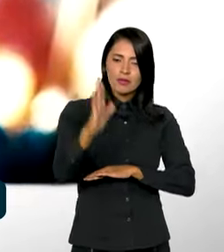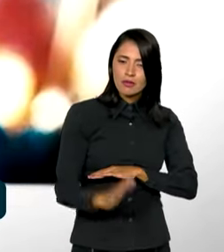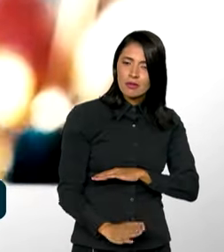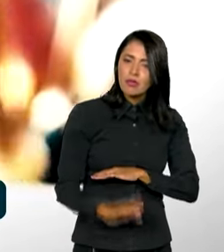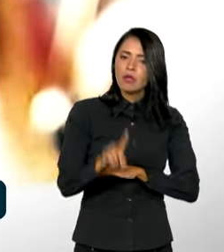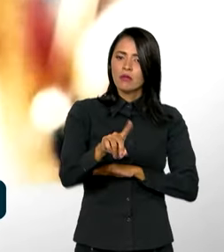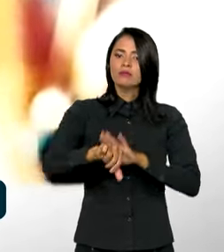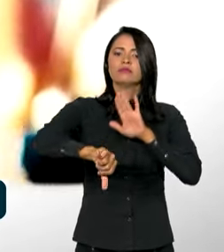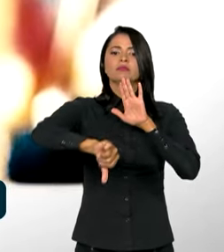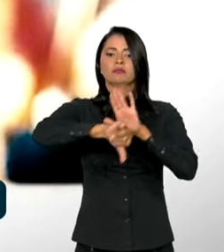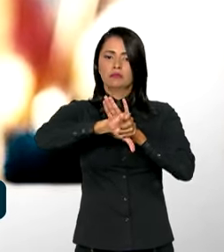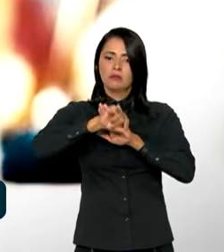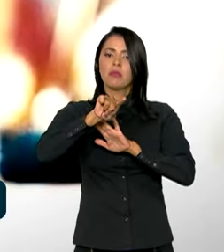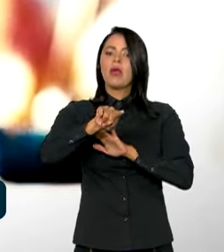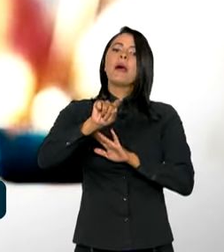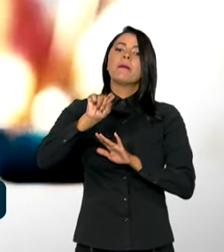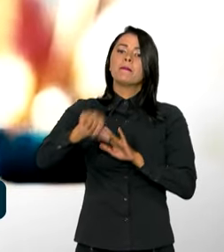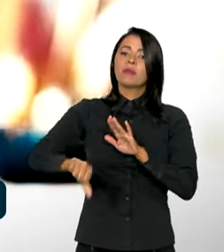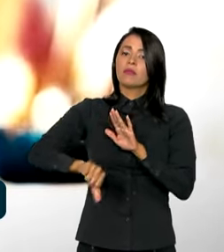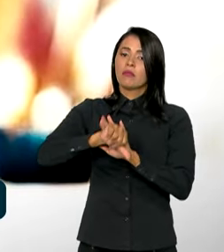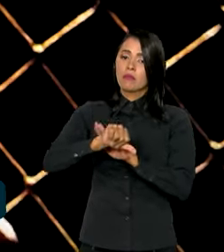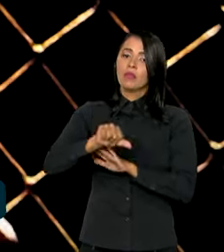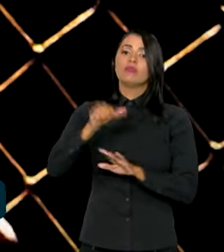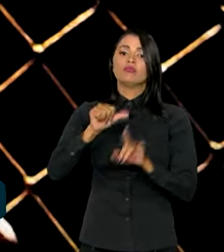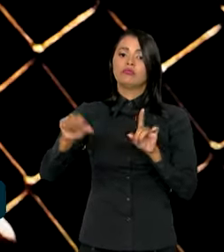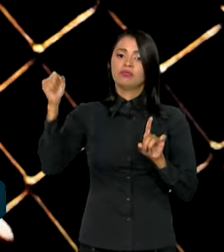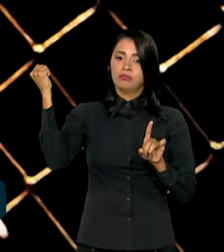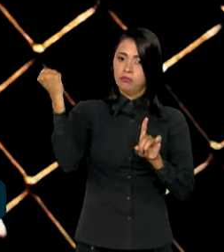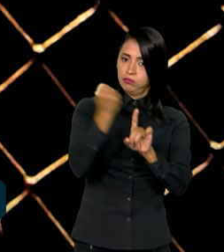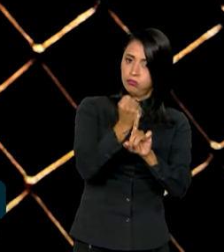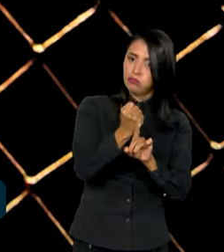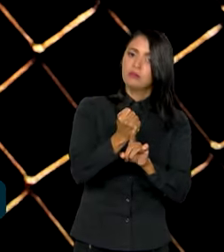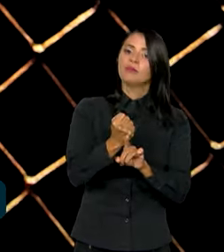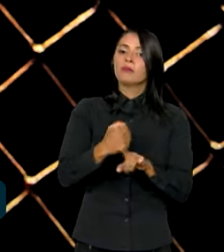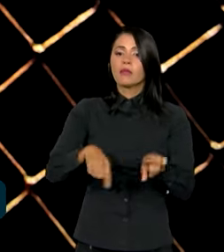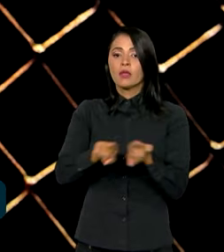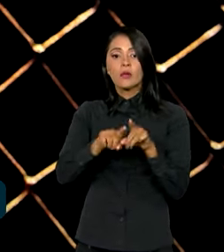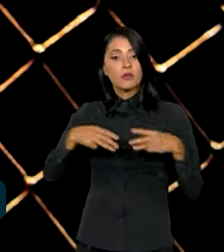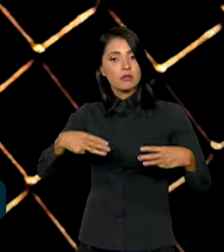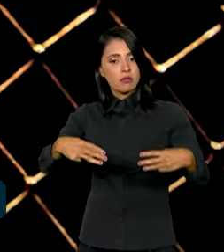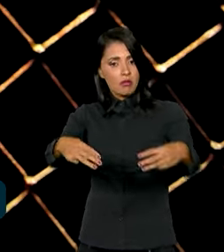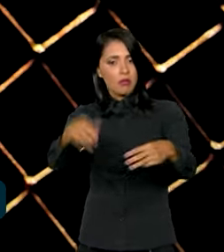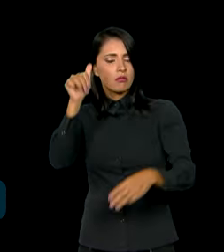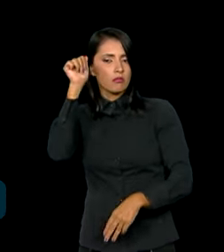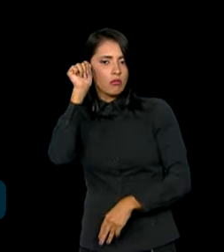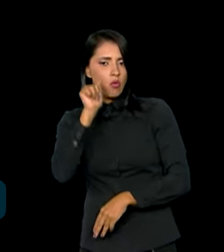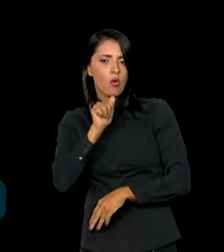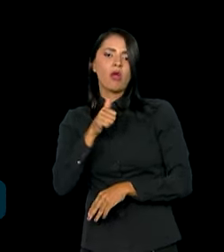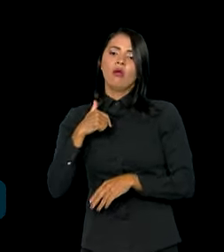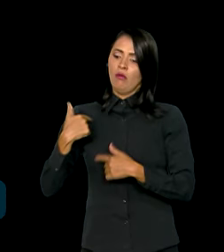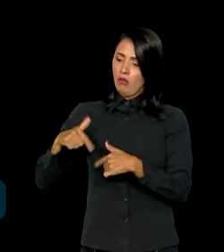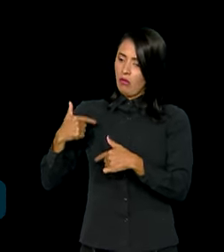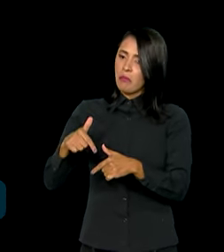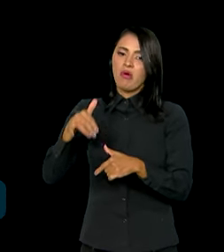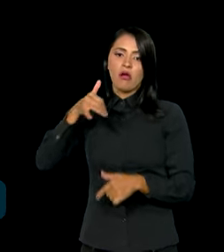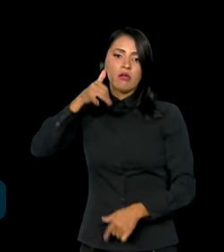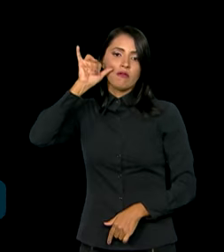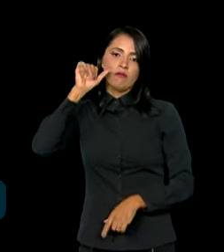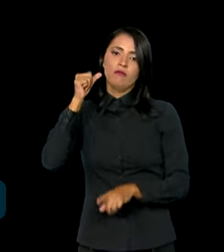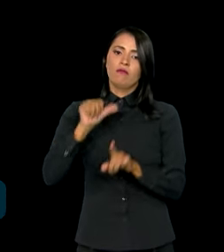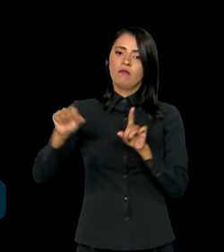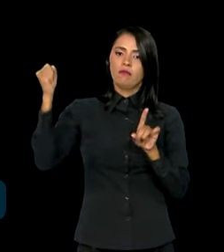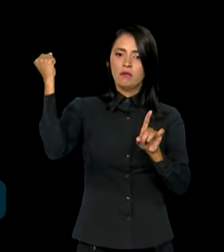mais pesadas para o crime de feminicídio. E o Ministério das Mulheres vem reforçando as ações de prevenção,